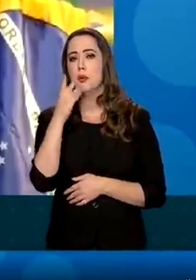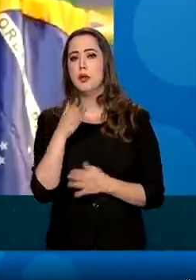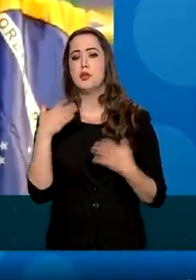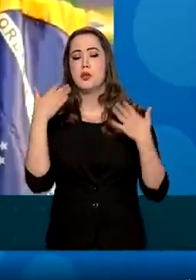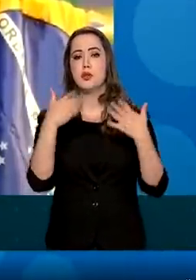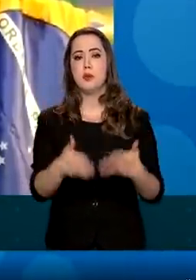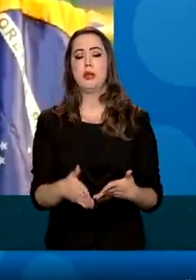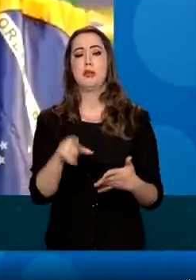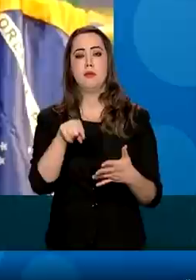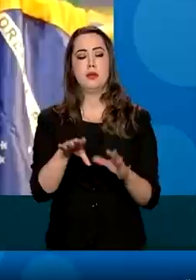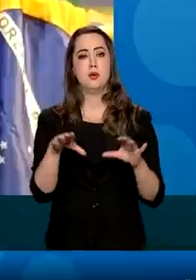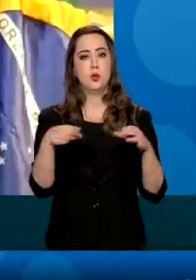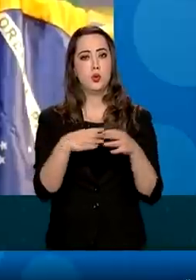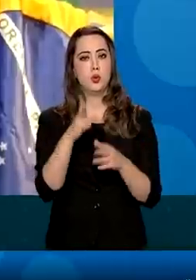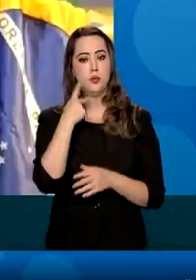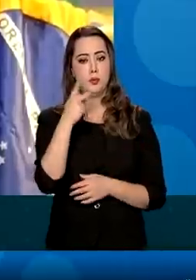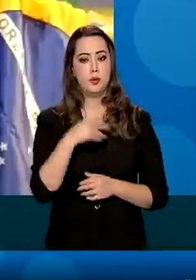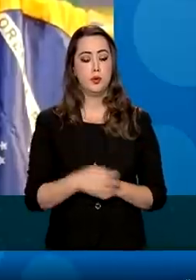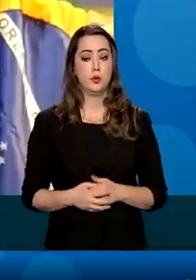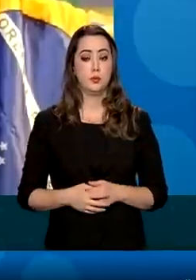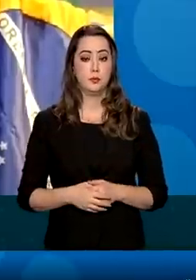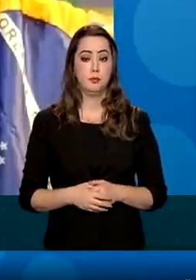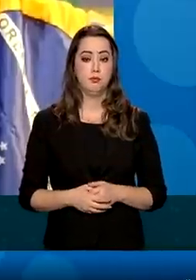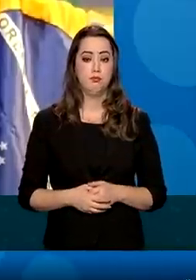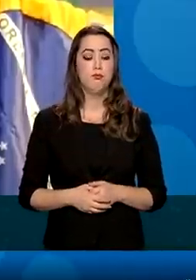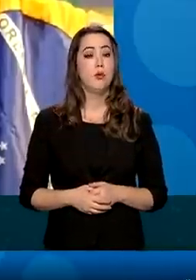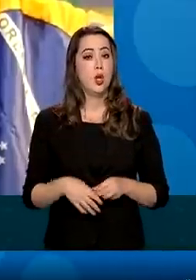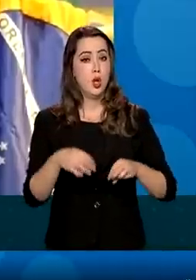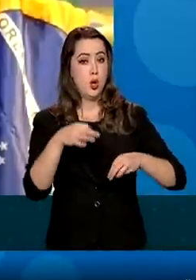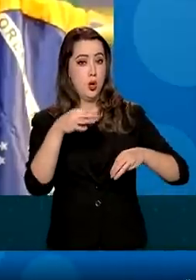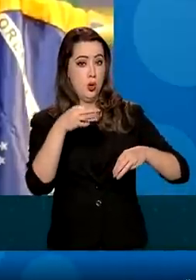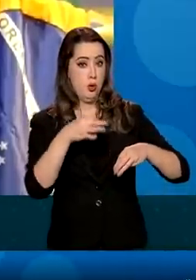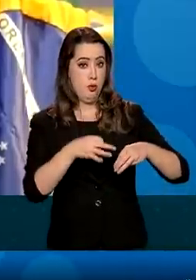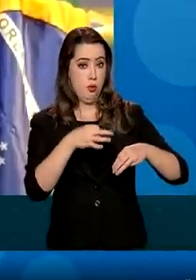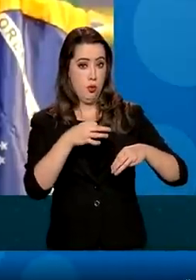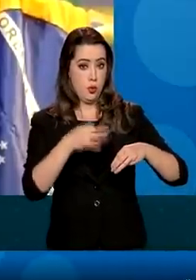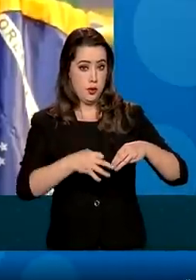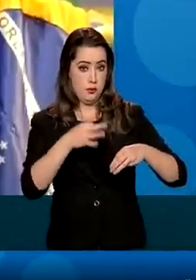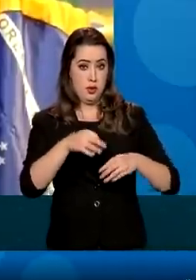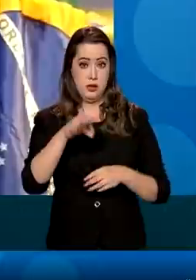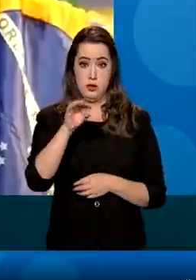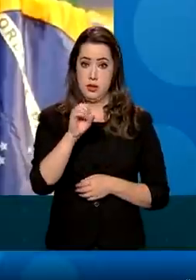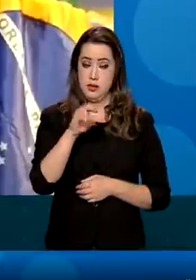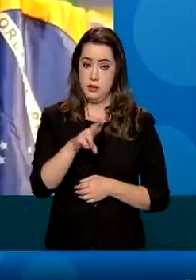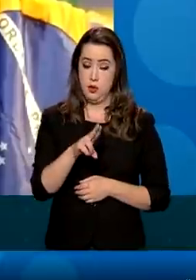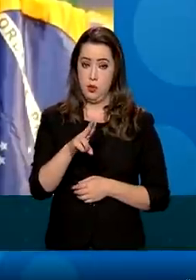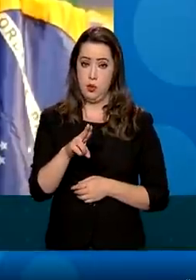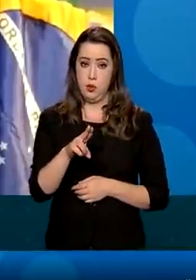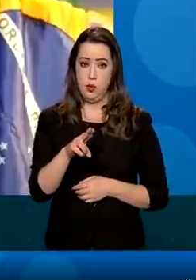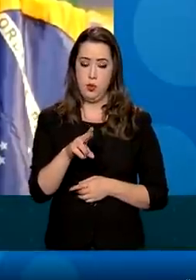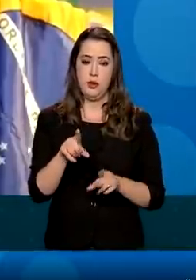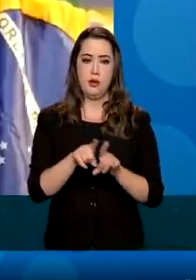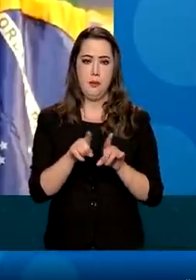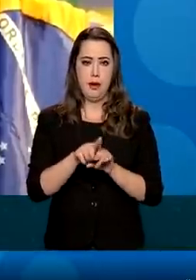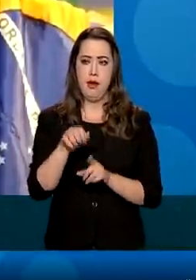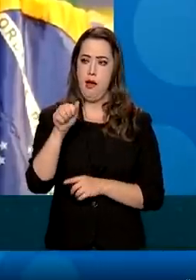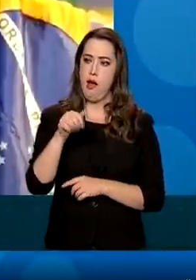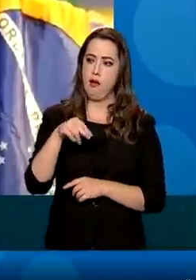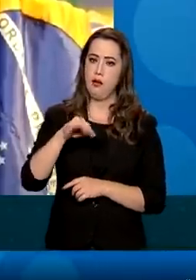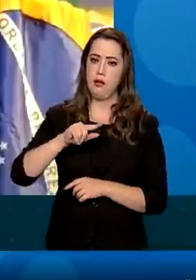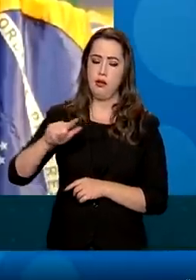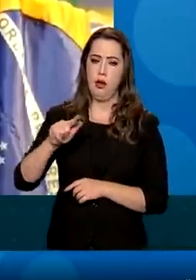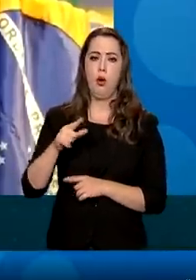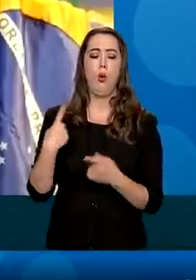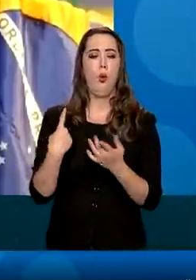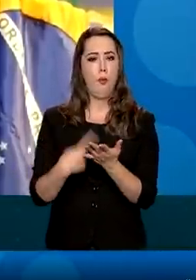participantes do leilão. Os ministros do TCU e a Anatel também entenderam e que a gente consolidou esse projeto que eu tenho certeza